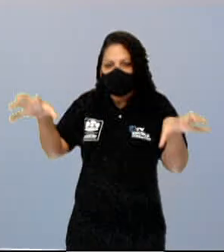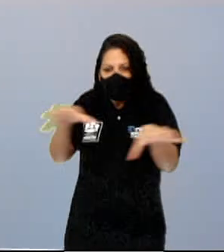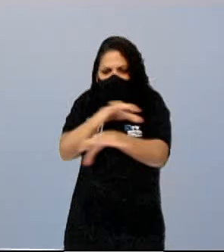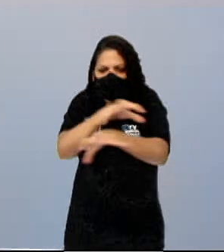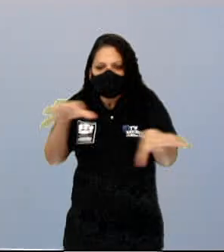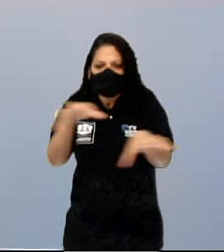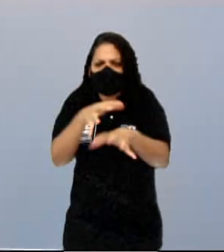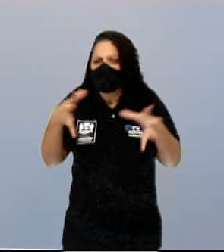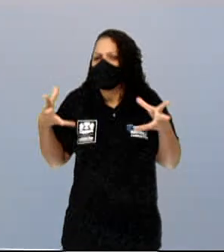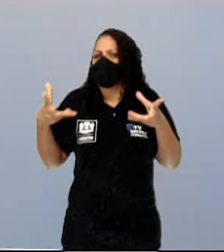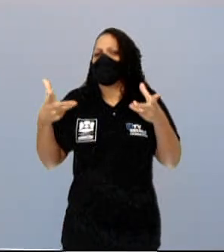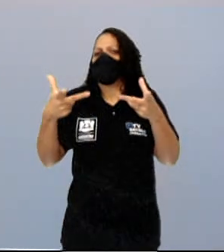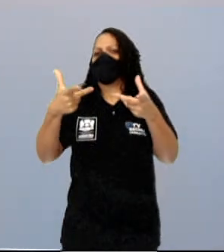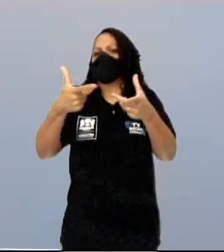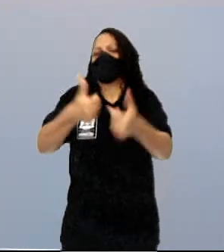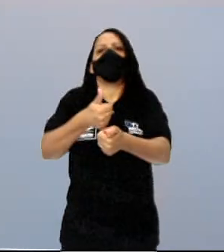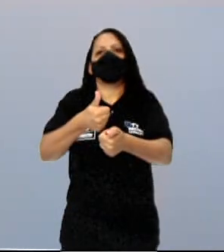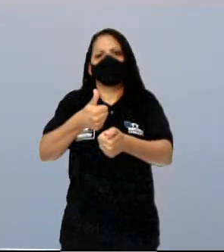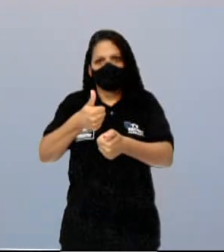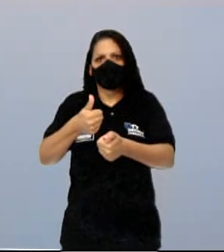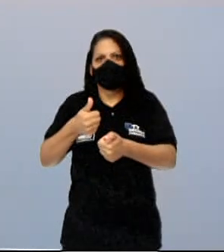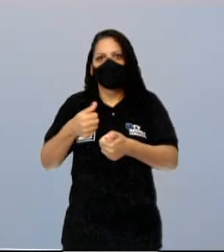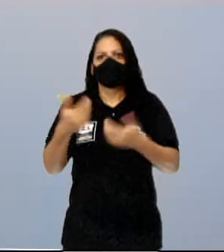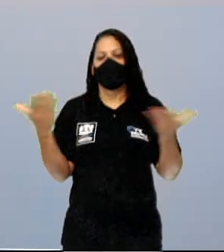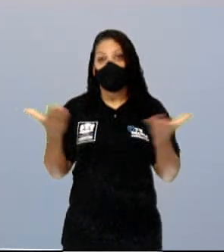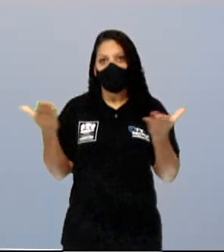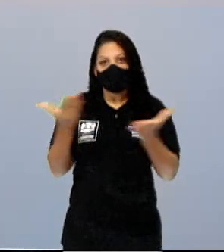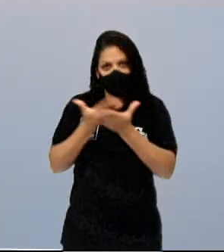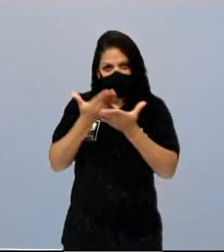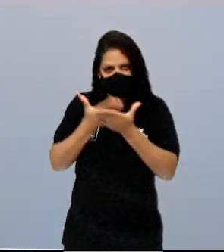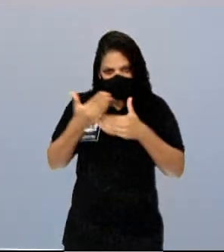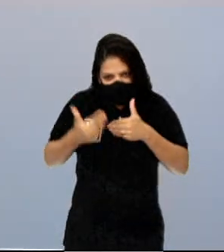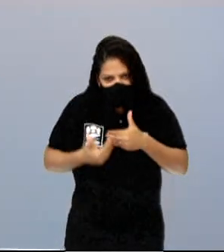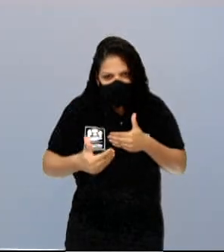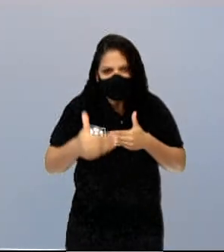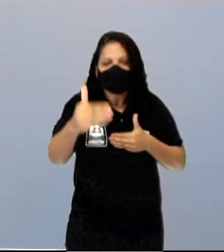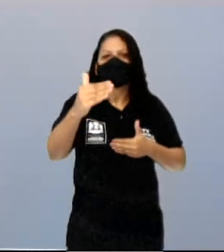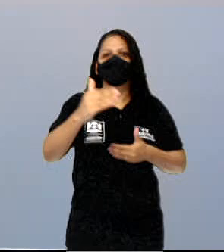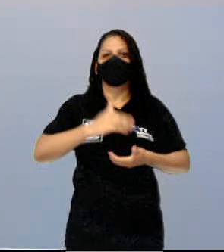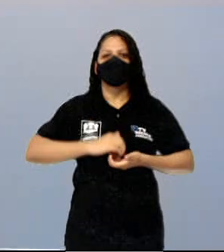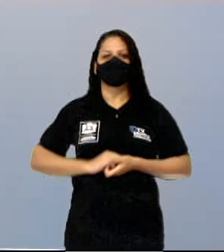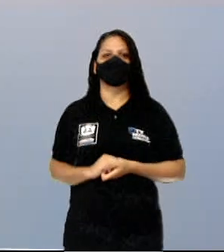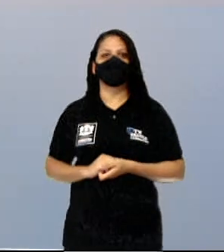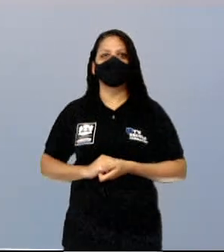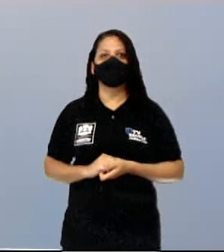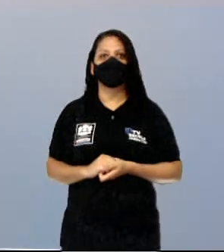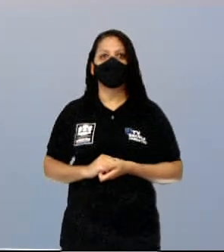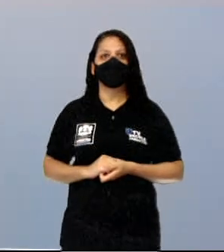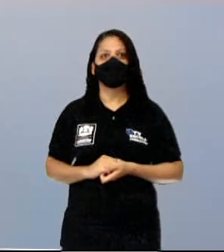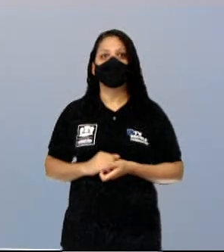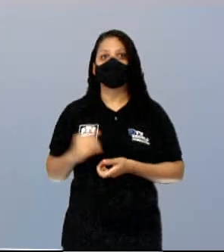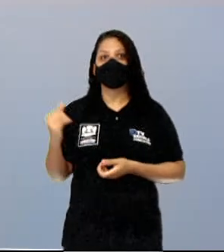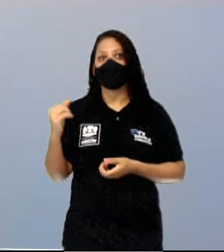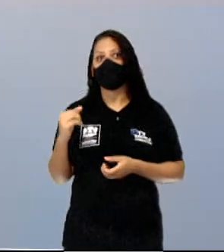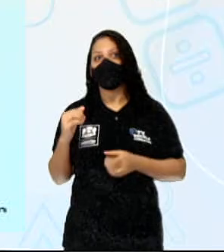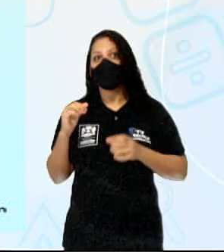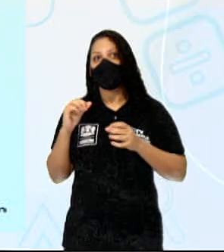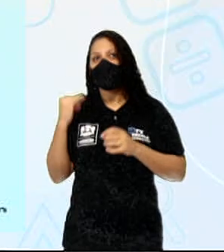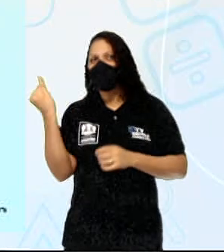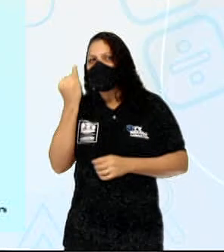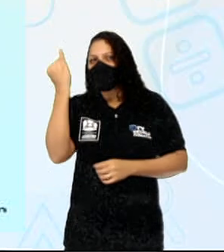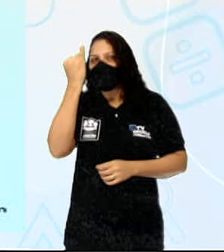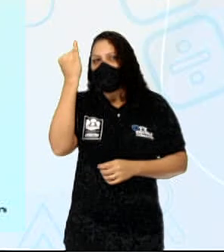mofo-climáticos brasileiros que você vai estudar aí ao longo dessas próximas aulas. Esse é o principal mapinha aí dos domínios